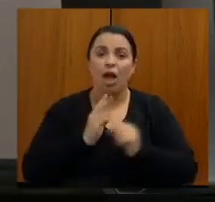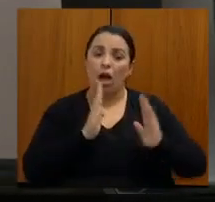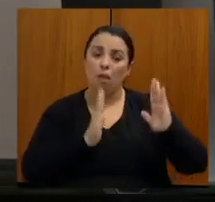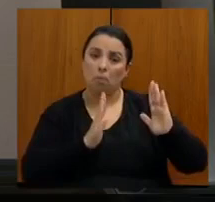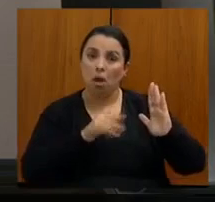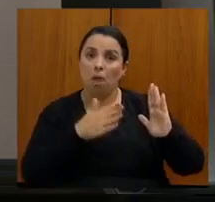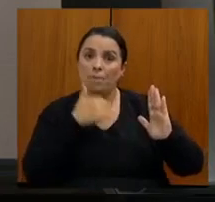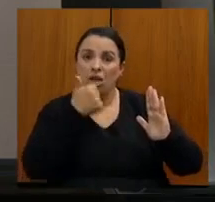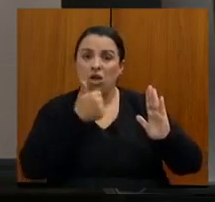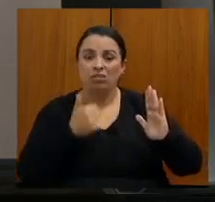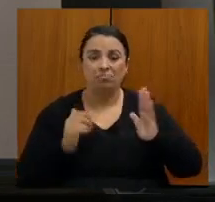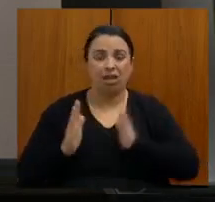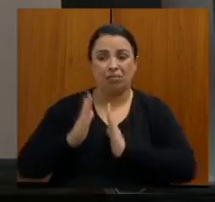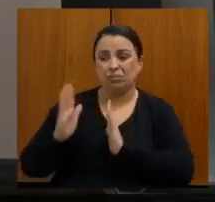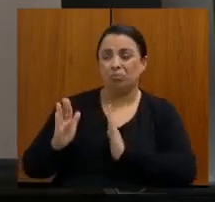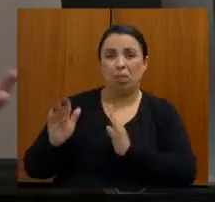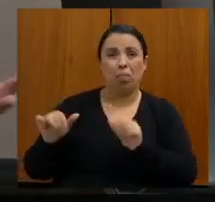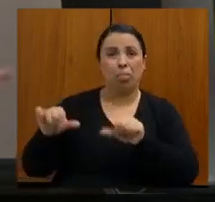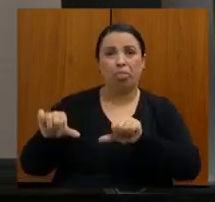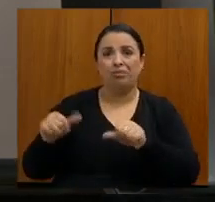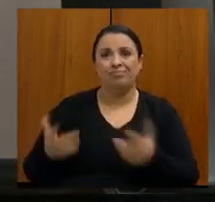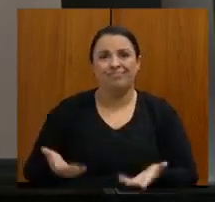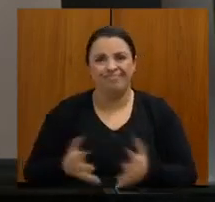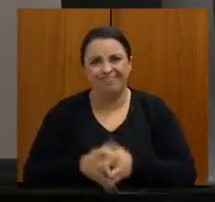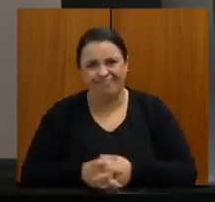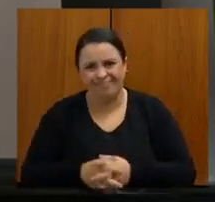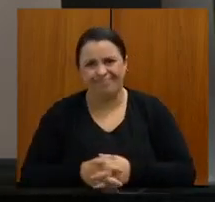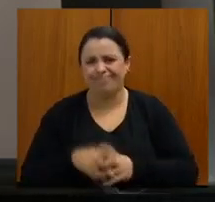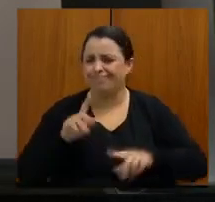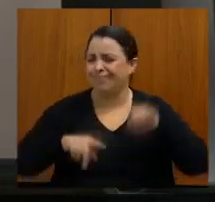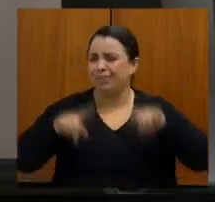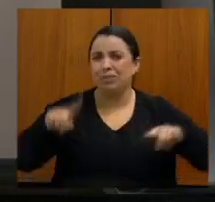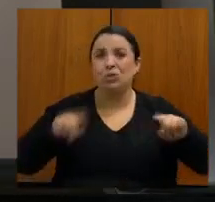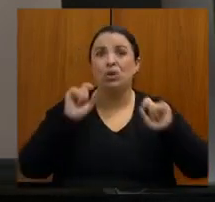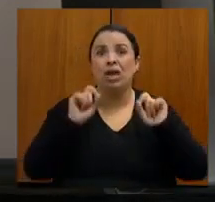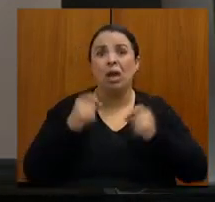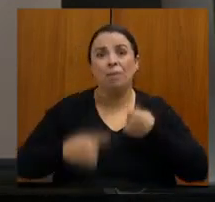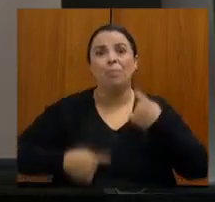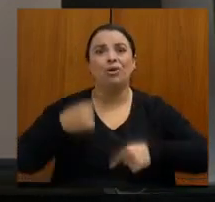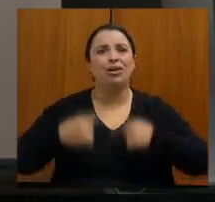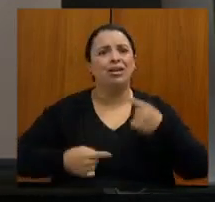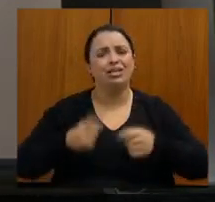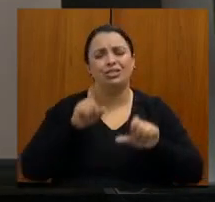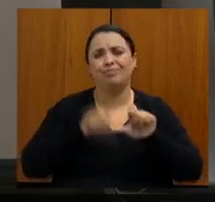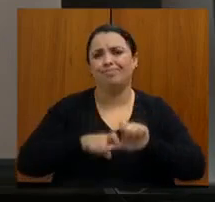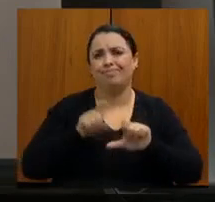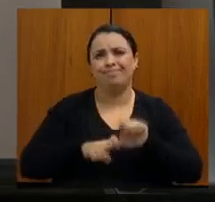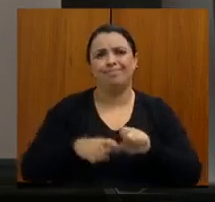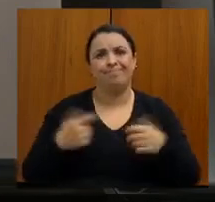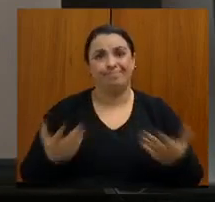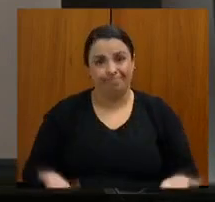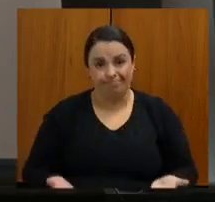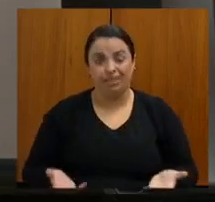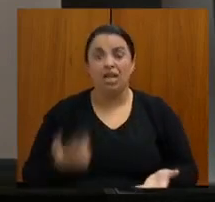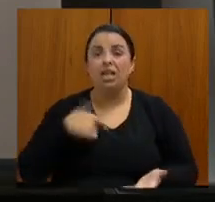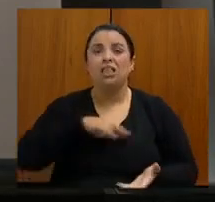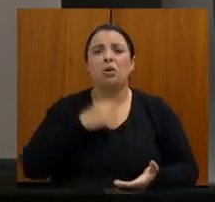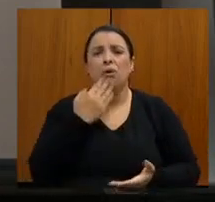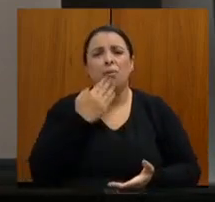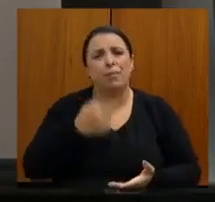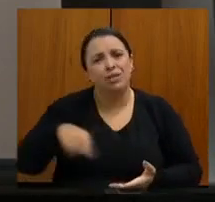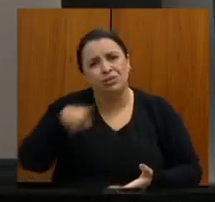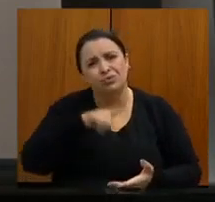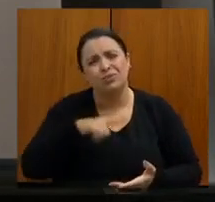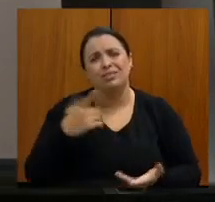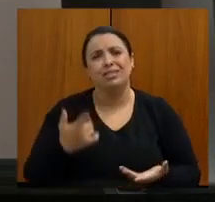mas tem épocas que não, tem épocas que variam e depende muito da política. Então, vim aqui solicitar a presença de vocês